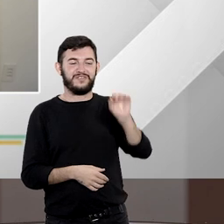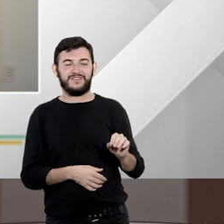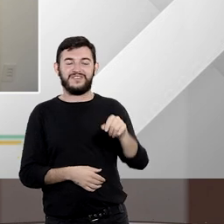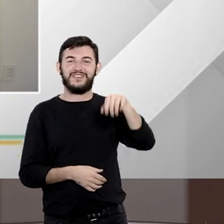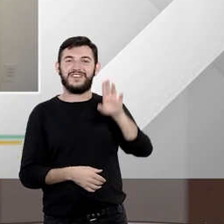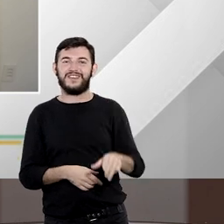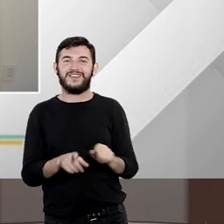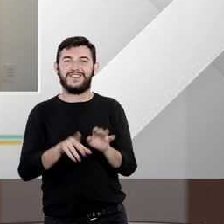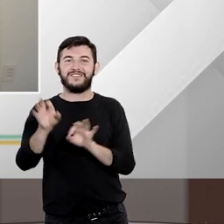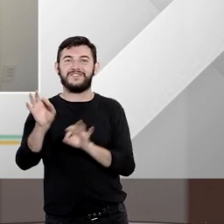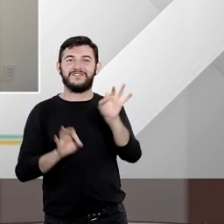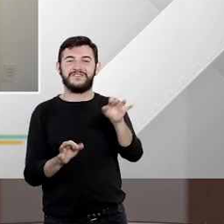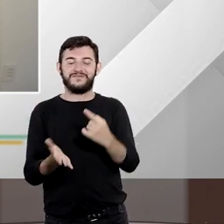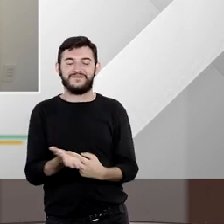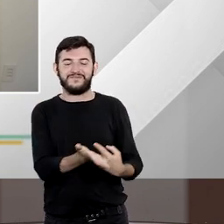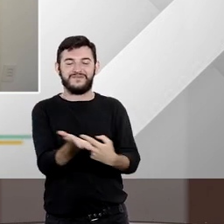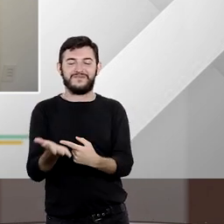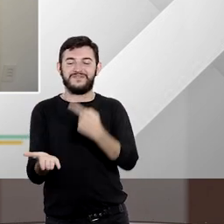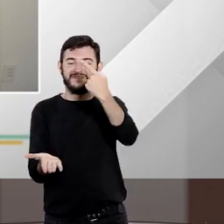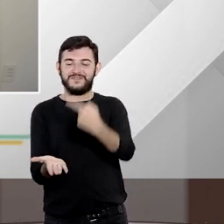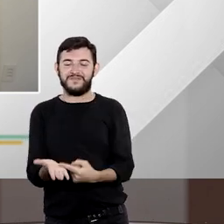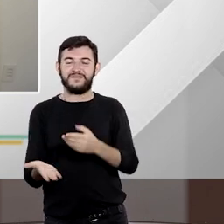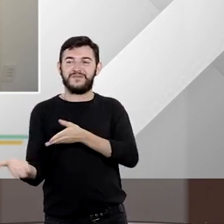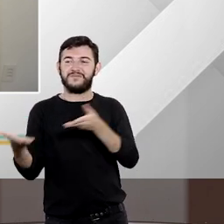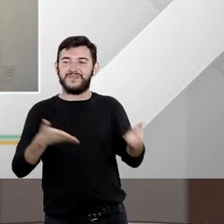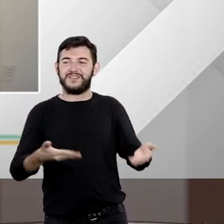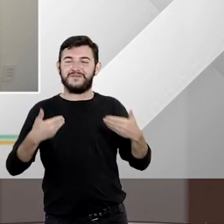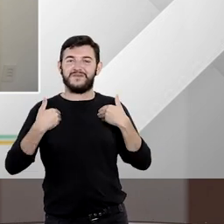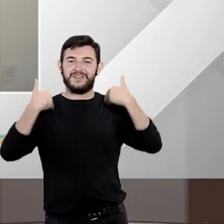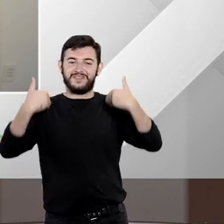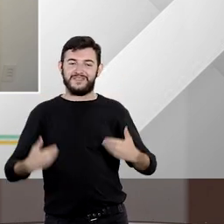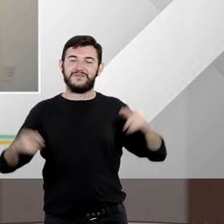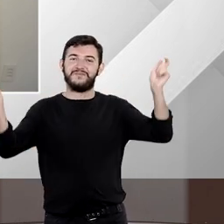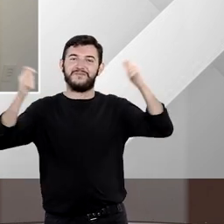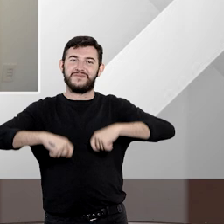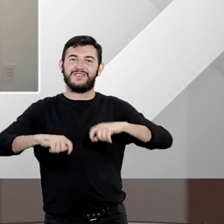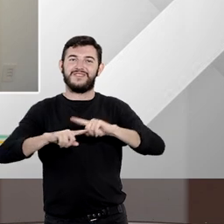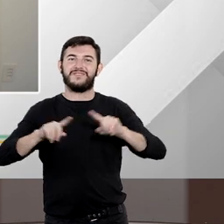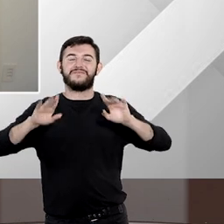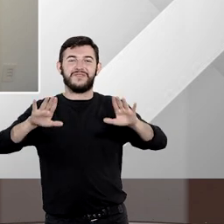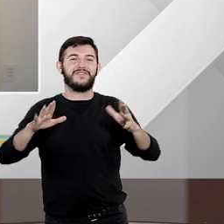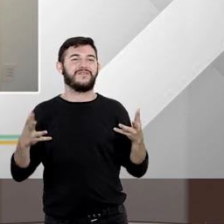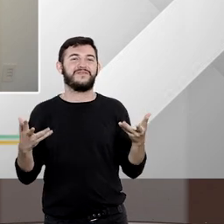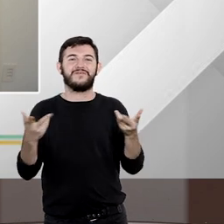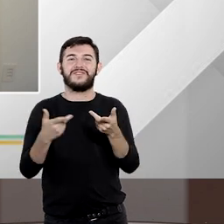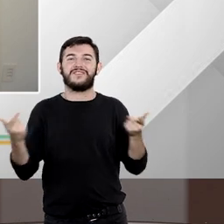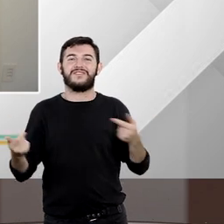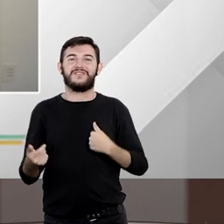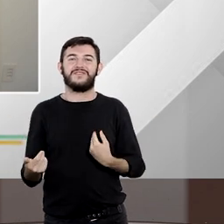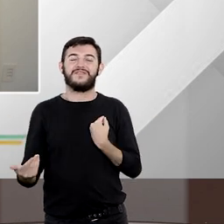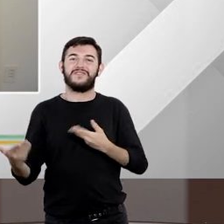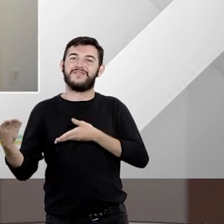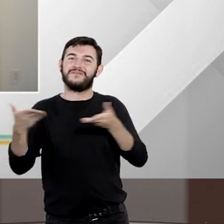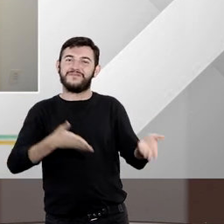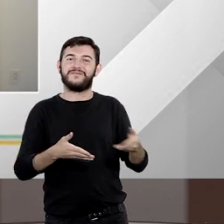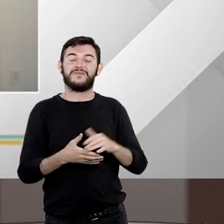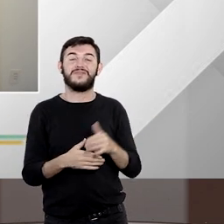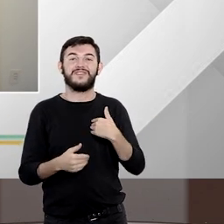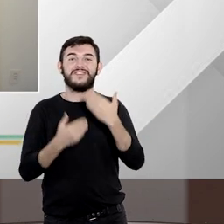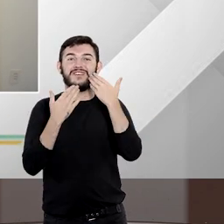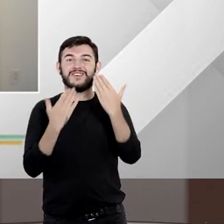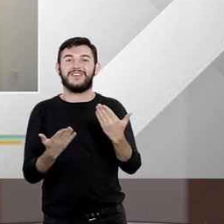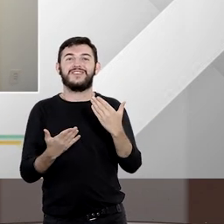materializou fez com que a minha participação fosse possível foi um extremo prazer estar aqui nós